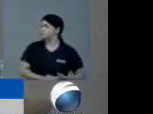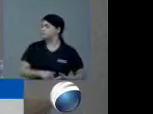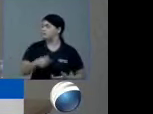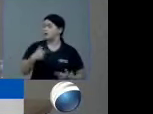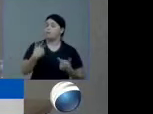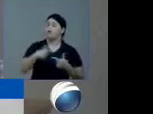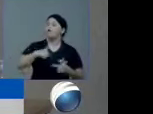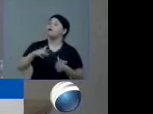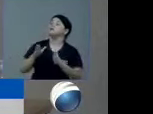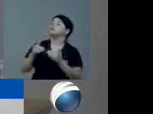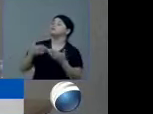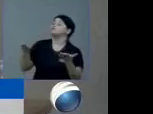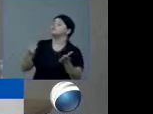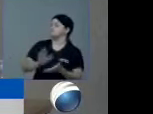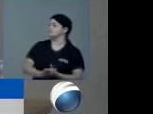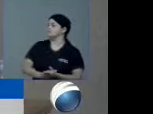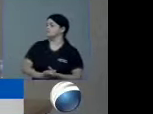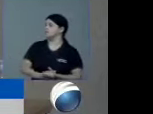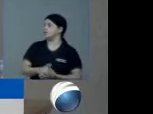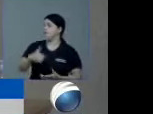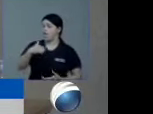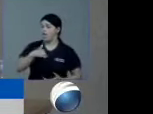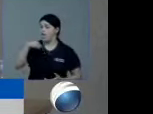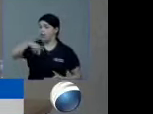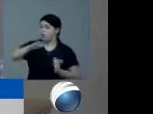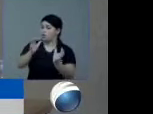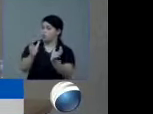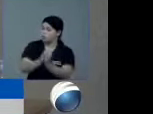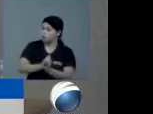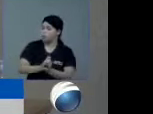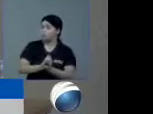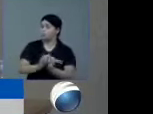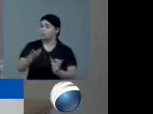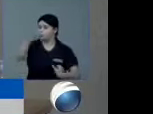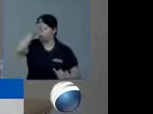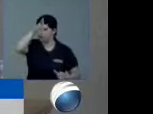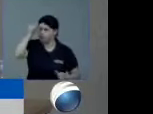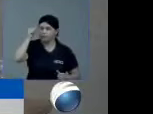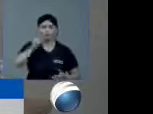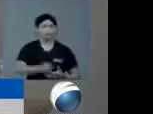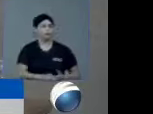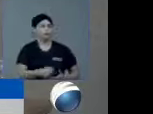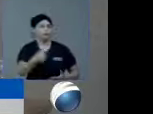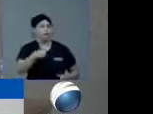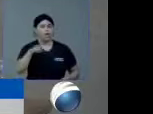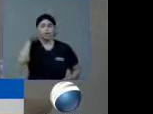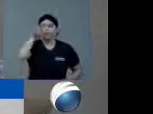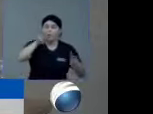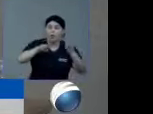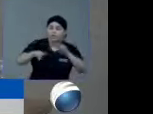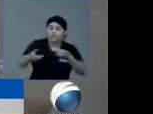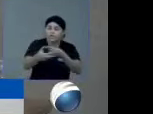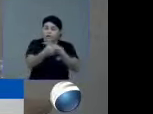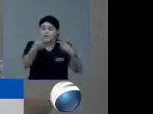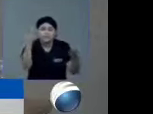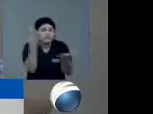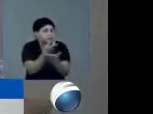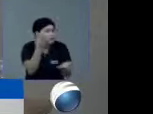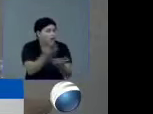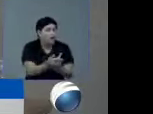isso, porque eu ainda sou do grupo do prefeitozinho. Eu estou vendo que a coisa está desmoronando.